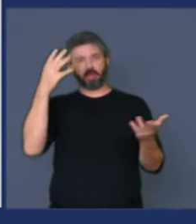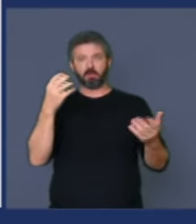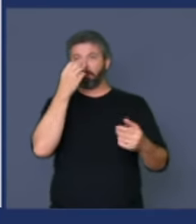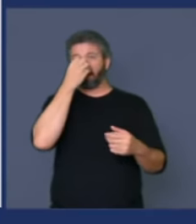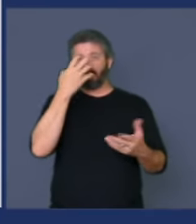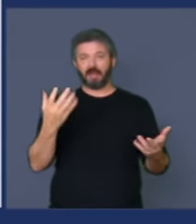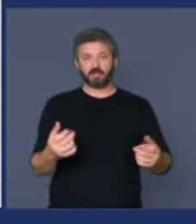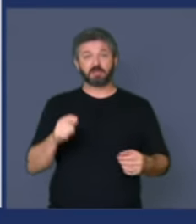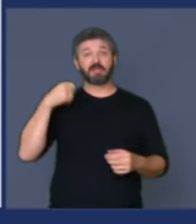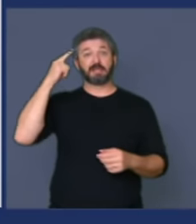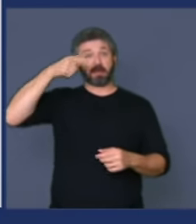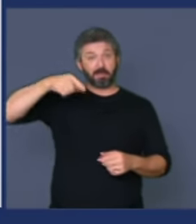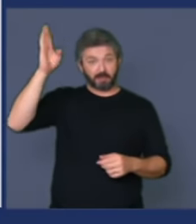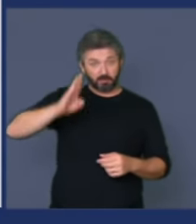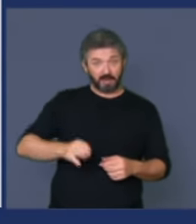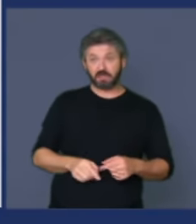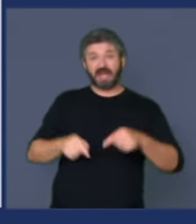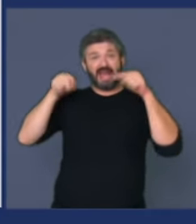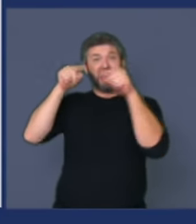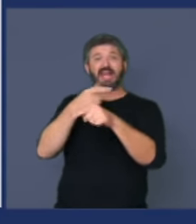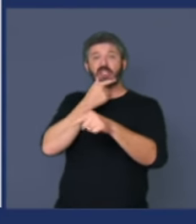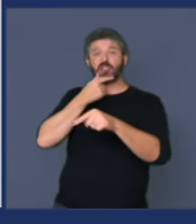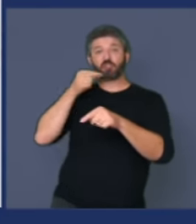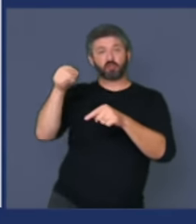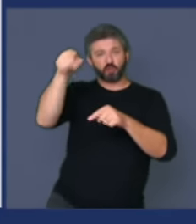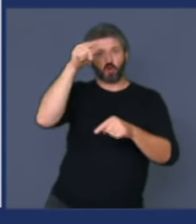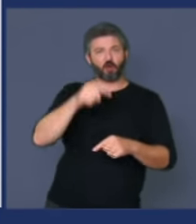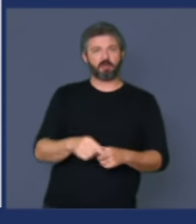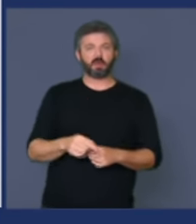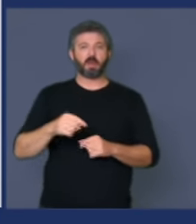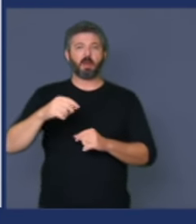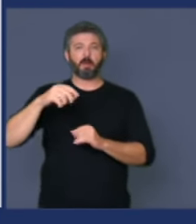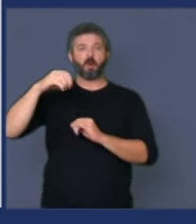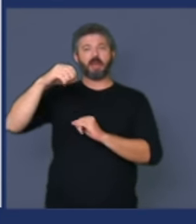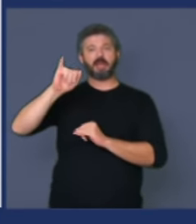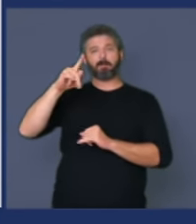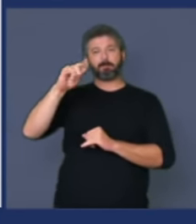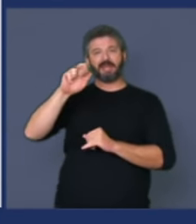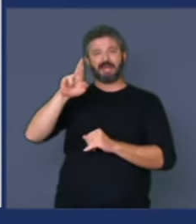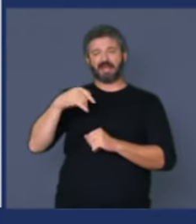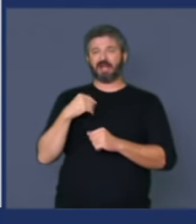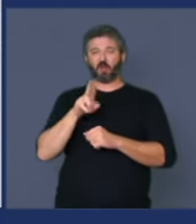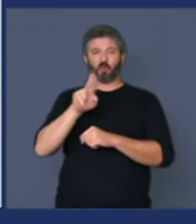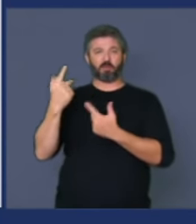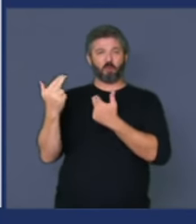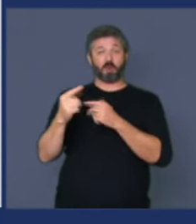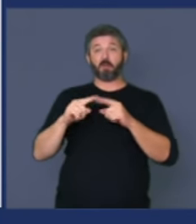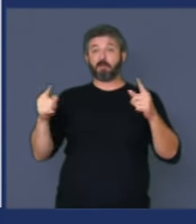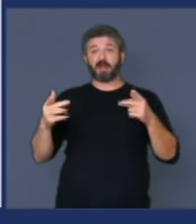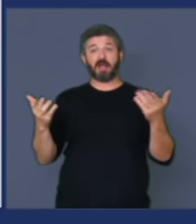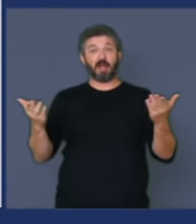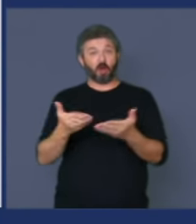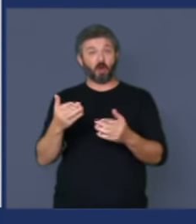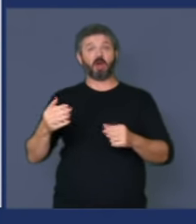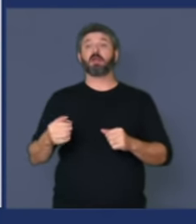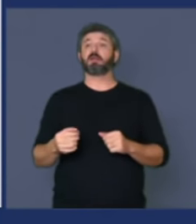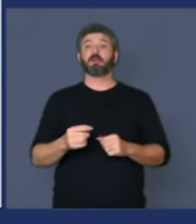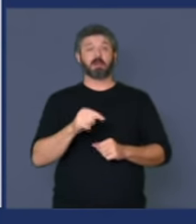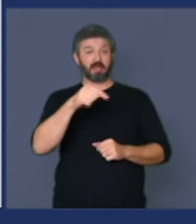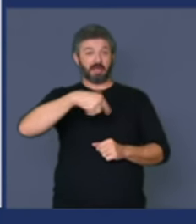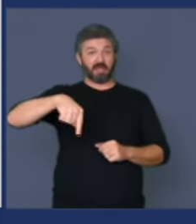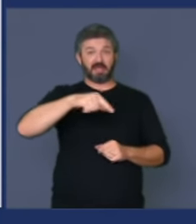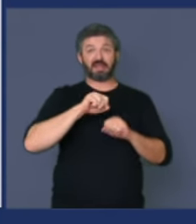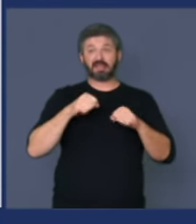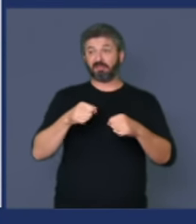e quem manda no país é esse cara do posto piranga que infelizmente é meu xará mas hoje é uma anonimidade não tem ninguém para